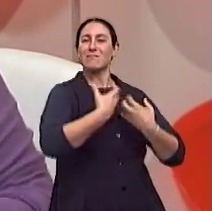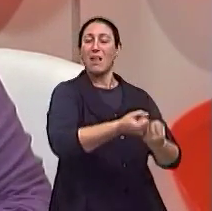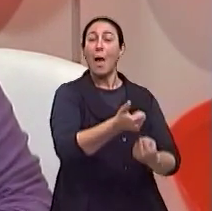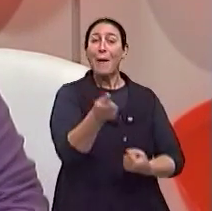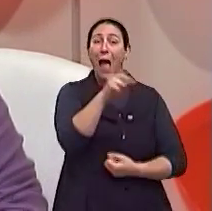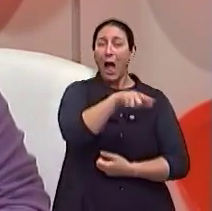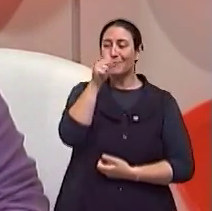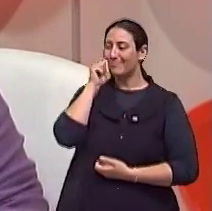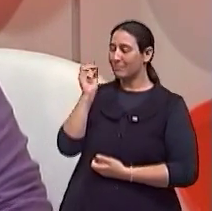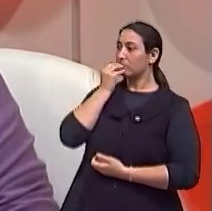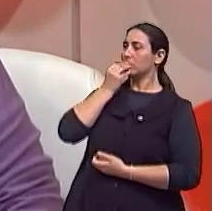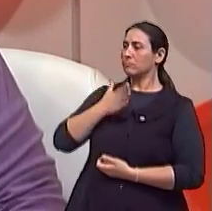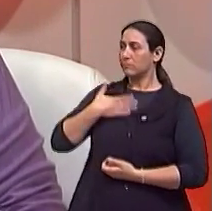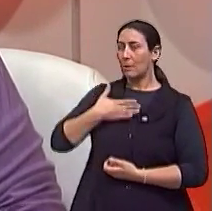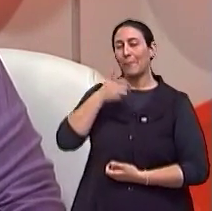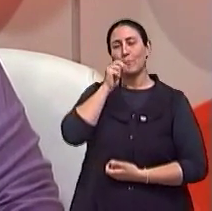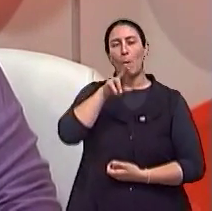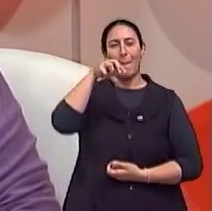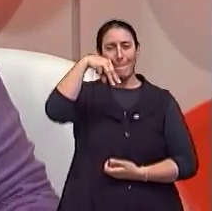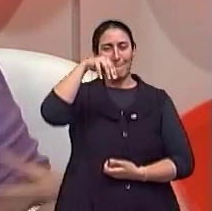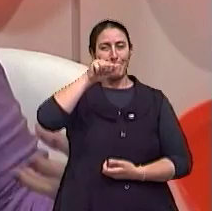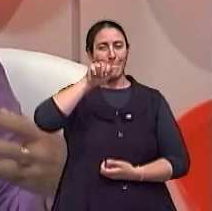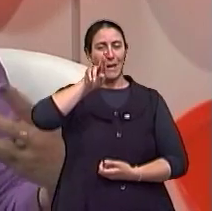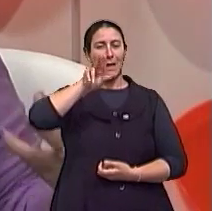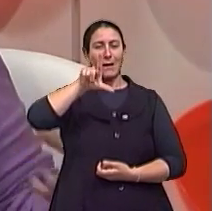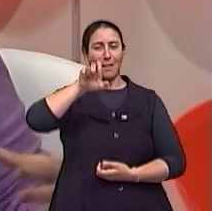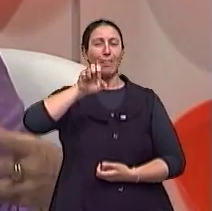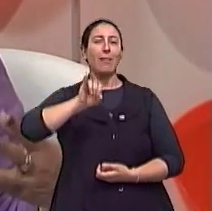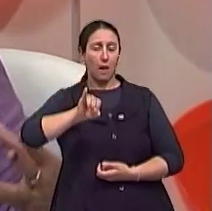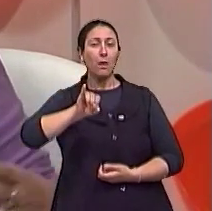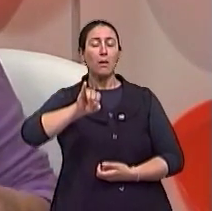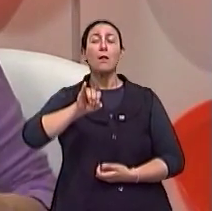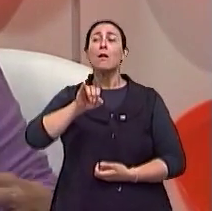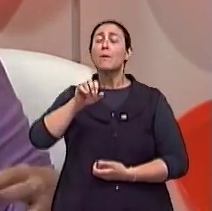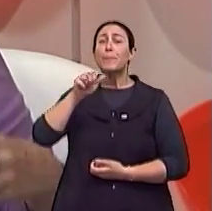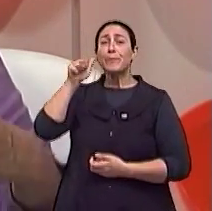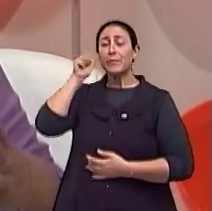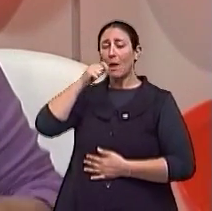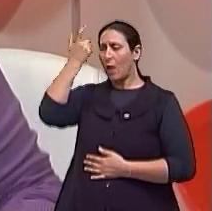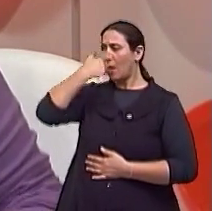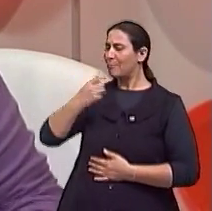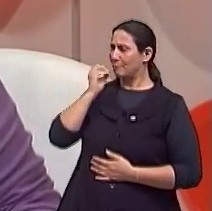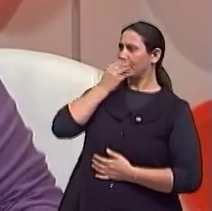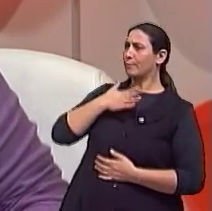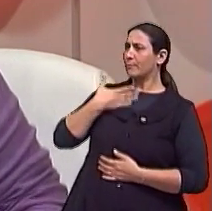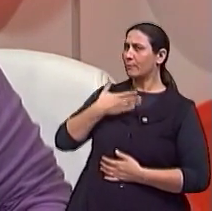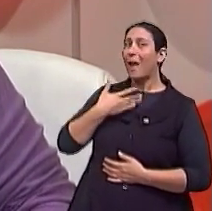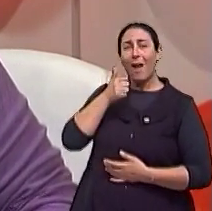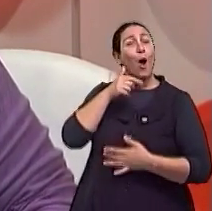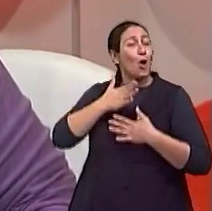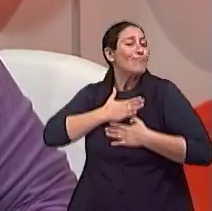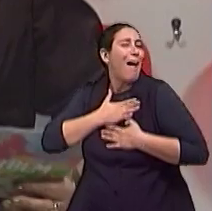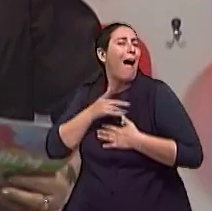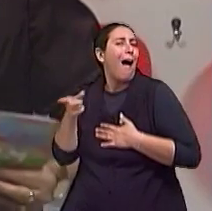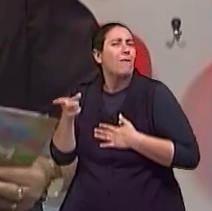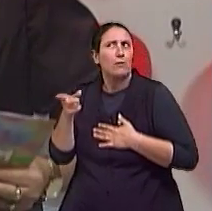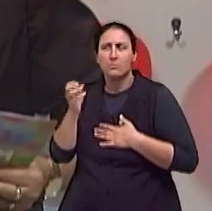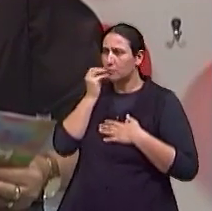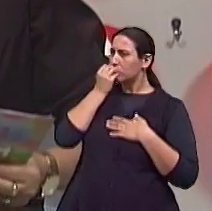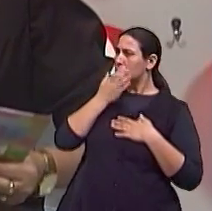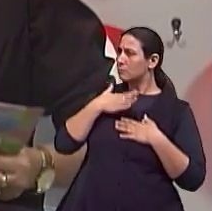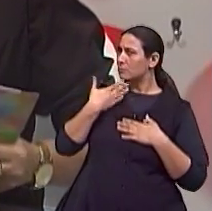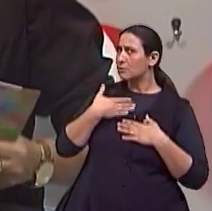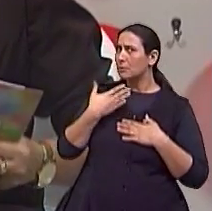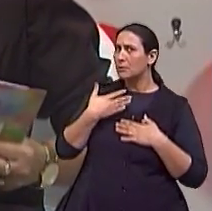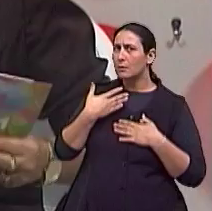vivida pela Marley, né? Ela tinha uma relação de empatia com aquela mulher. quero pegar com o Paulo,